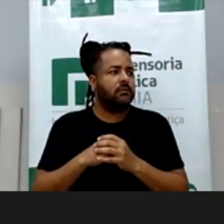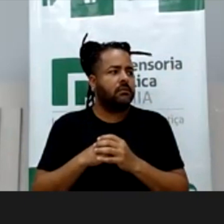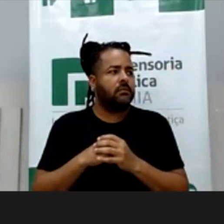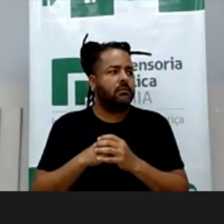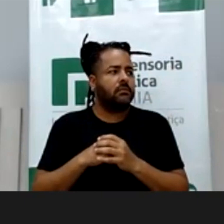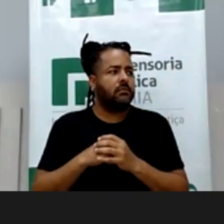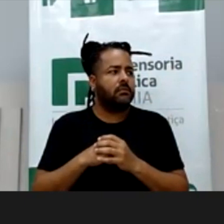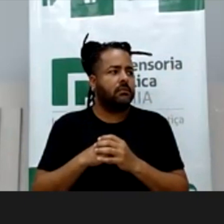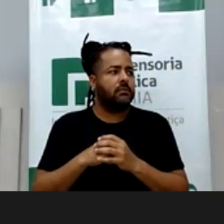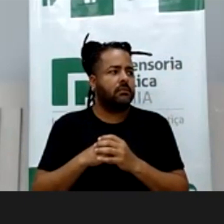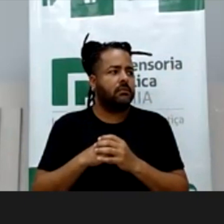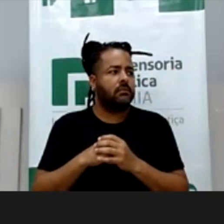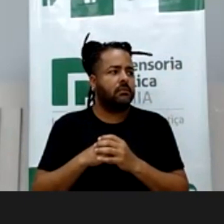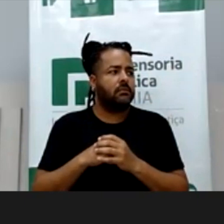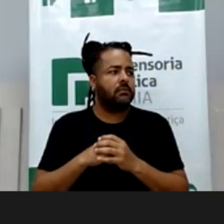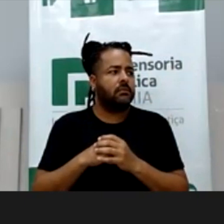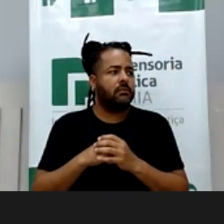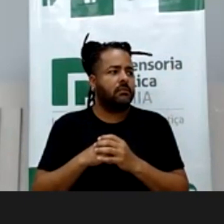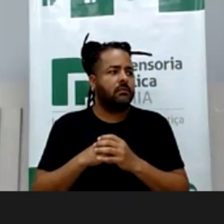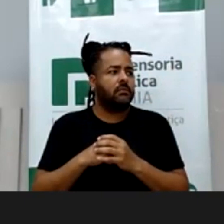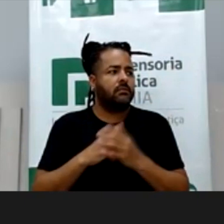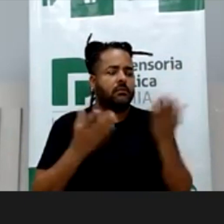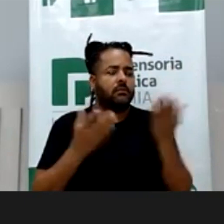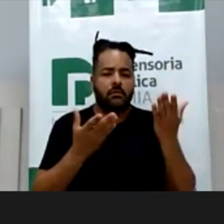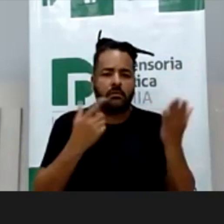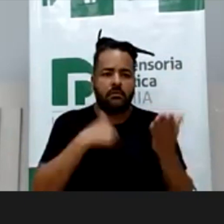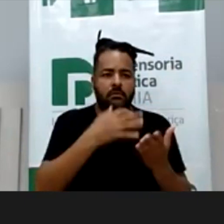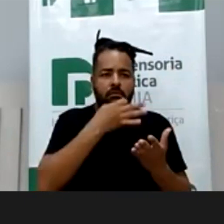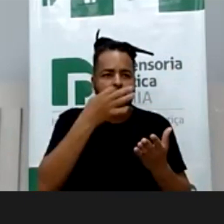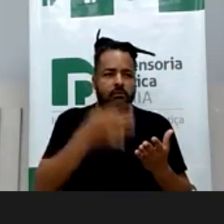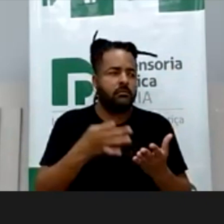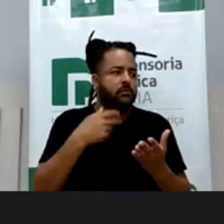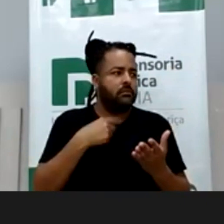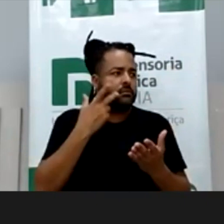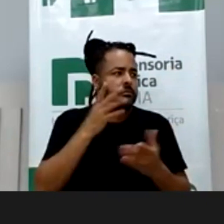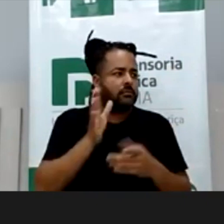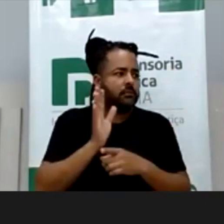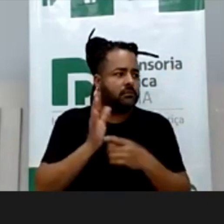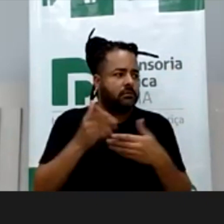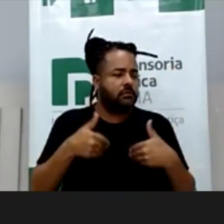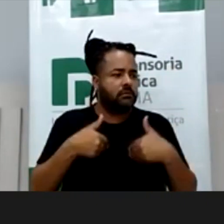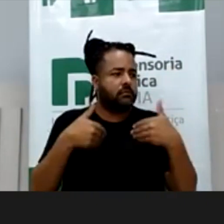Eu ia comentar, na verdade, que quando eu recebi o convite,